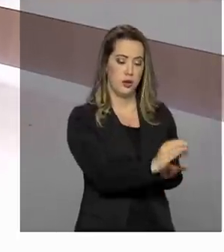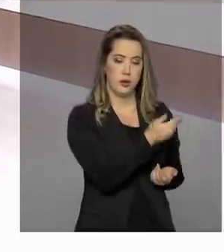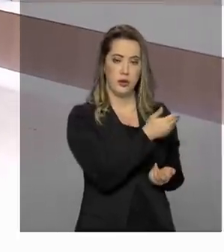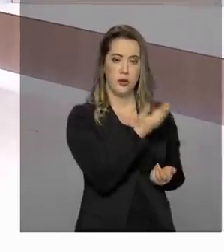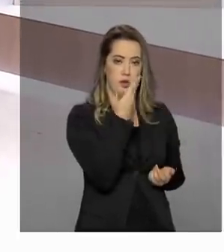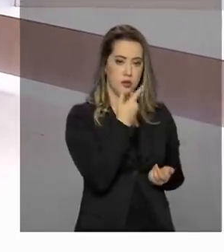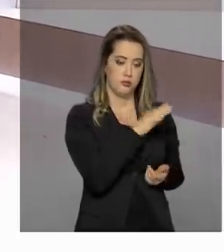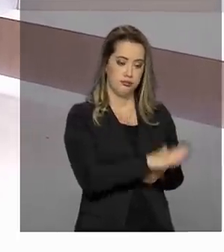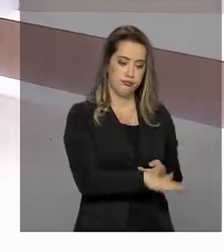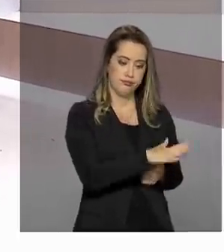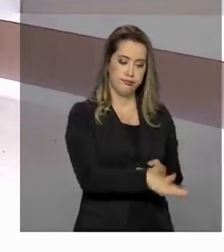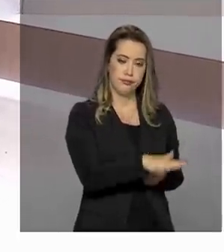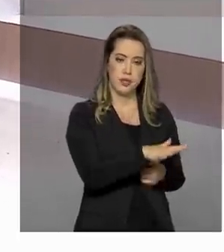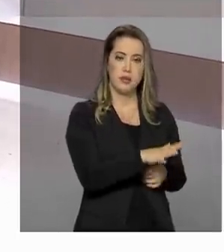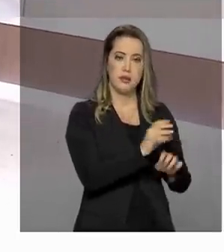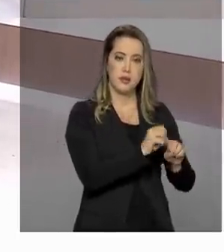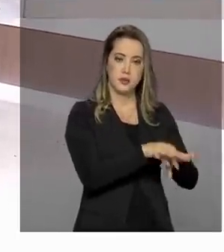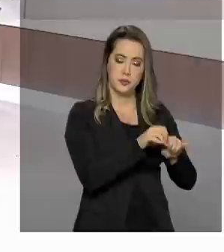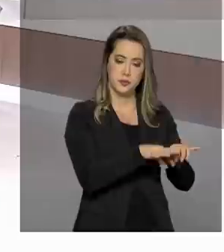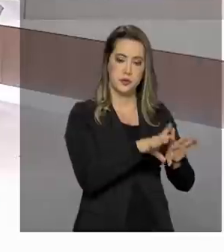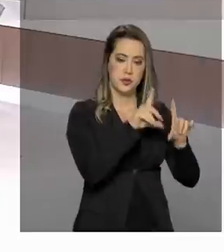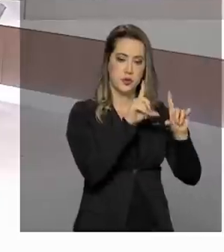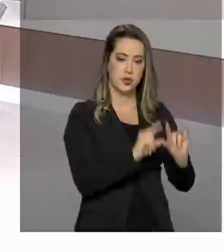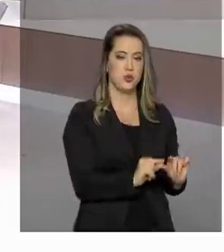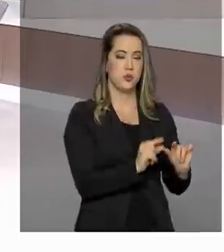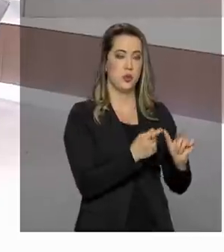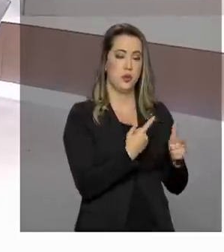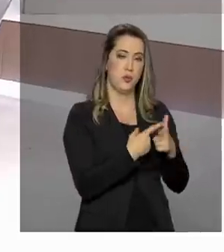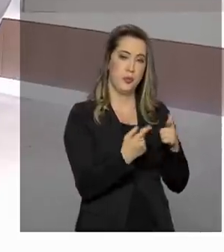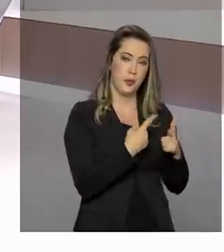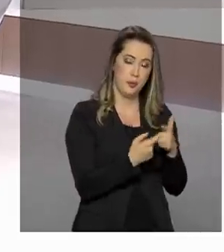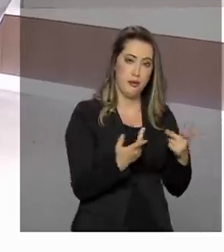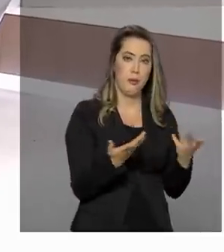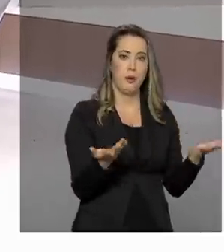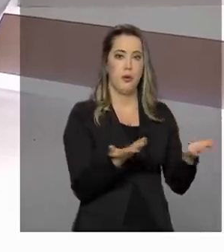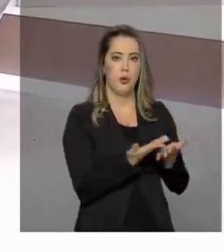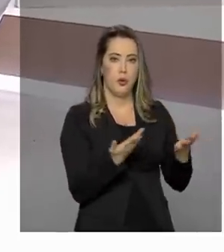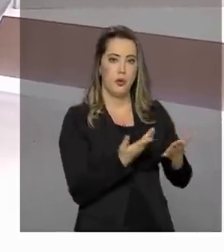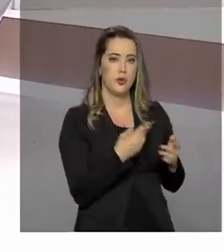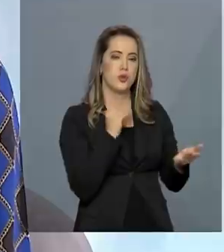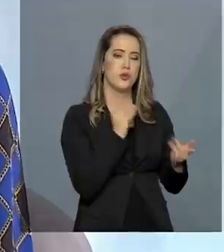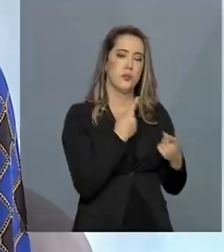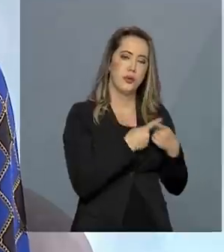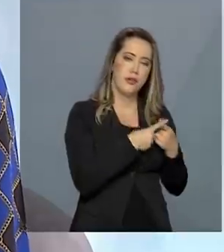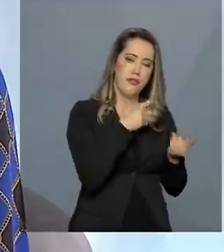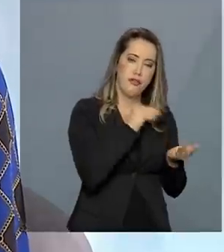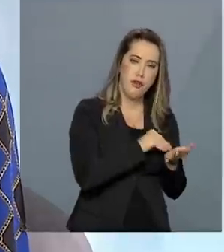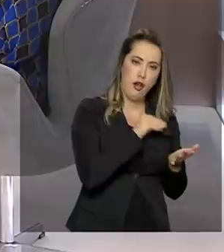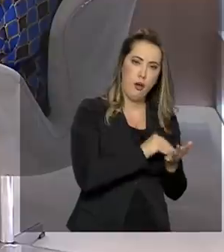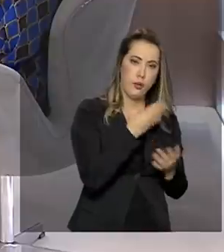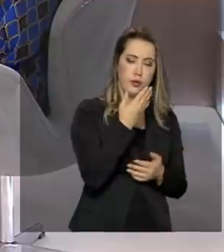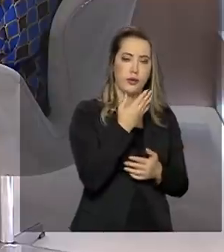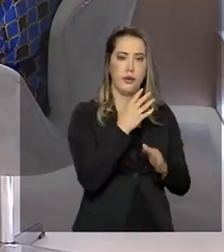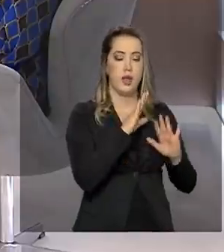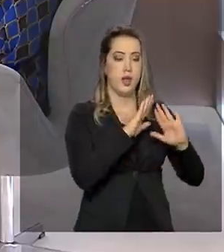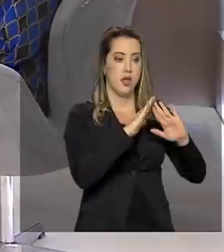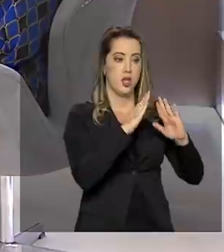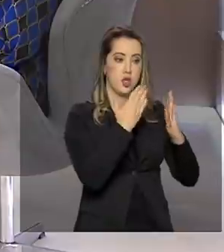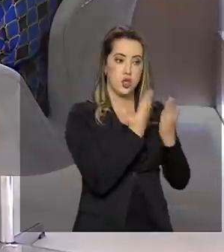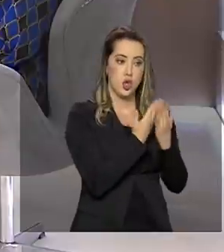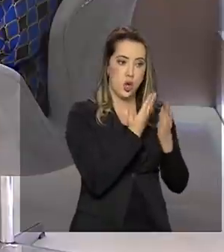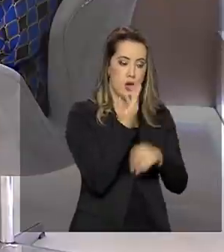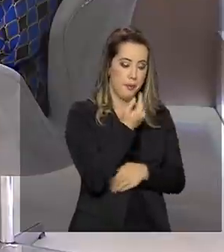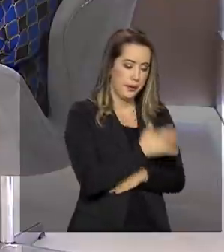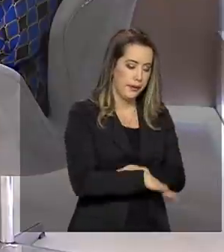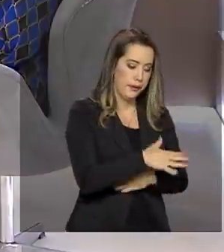ele vai reduzir o déficit que nós temos em creches e em pré-escolas. Como é que a senhora vê essa questão